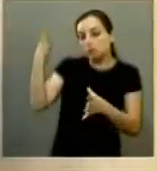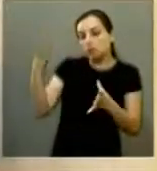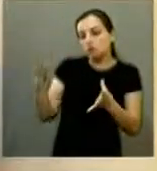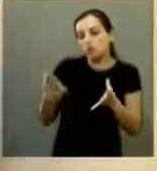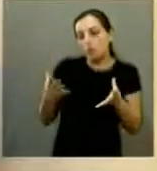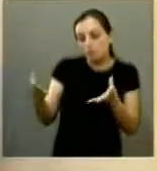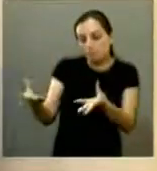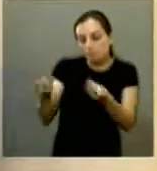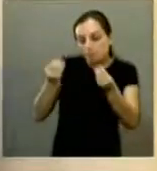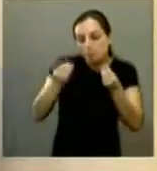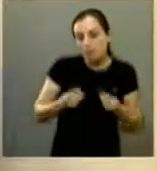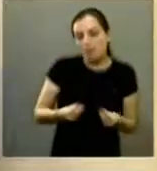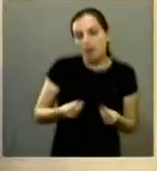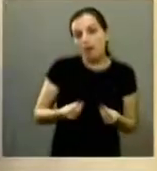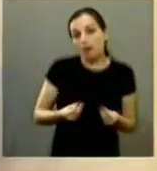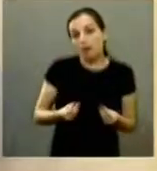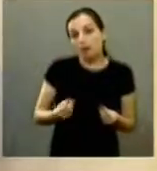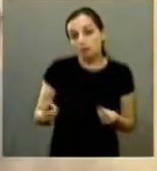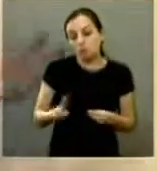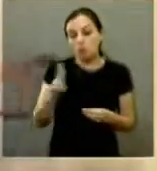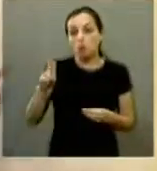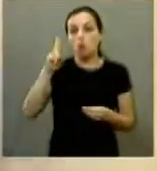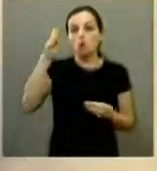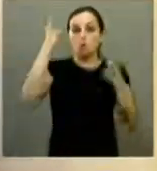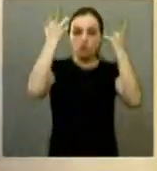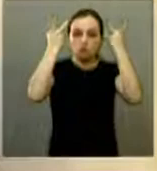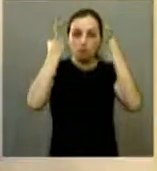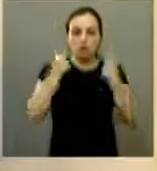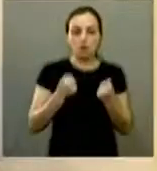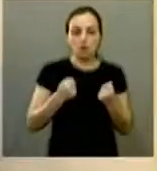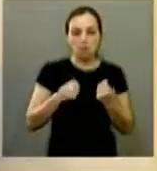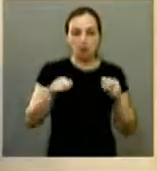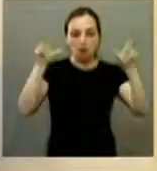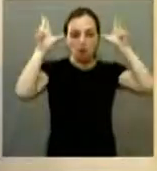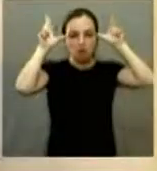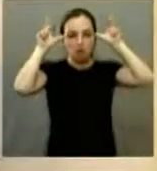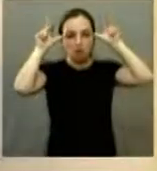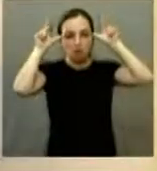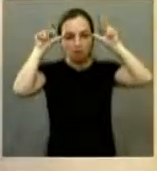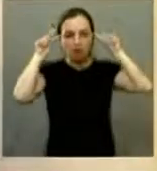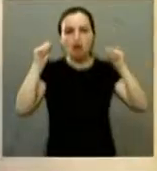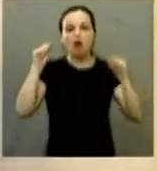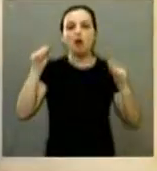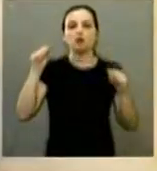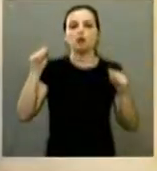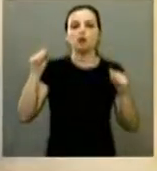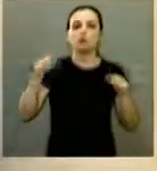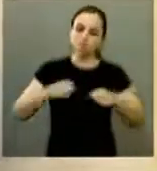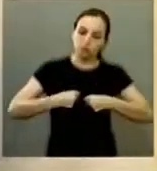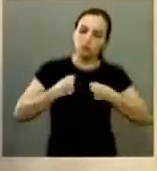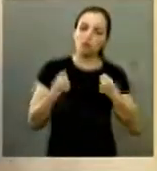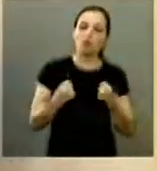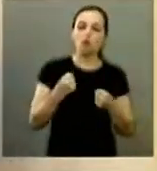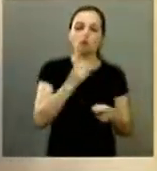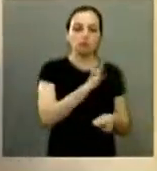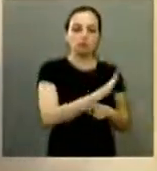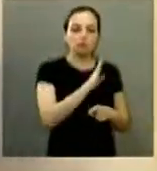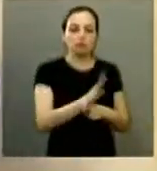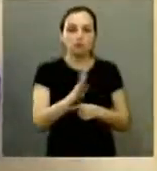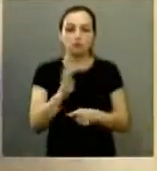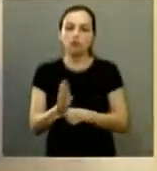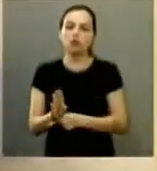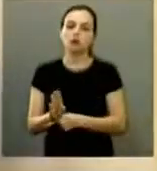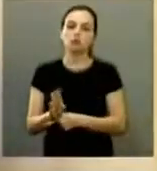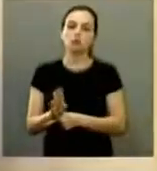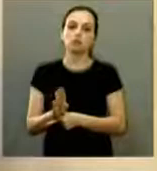animal explora economicamente porque obviamente aquele animal está ali puxando carroça está ali ajudando de